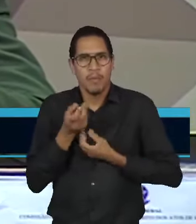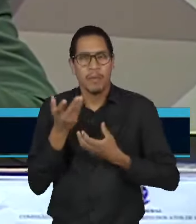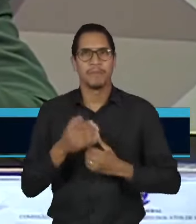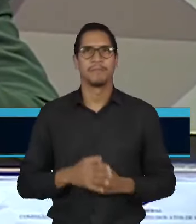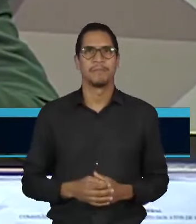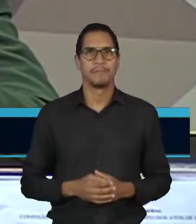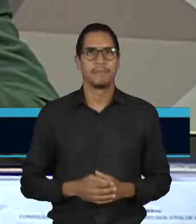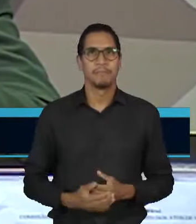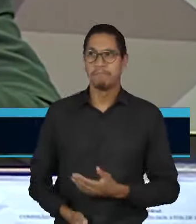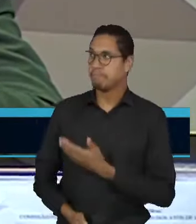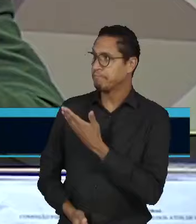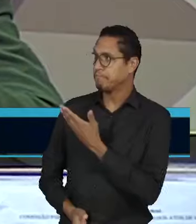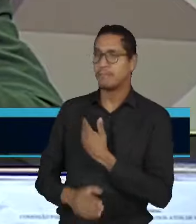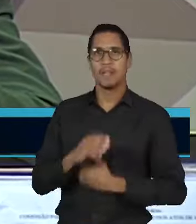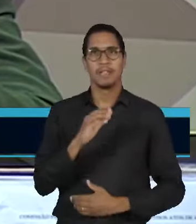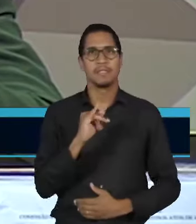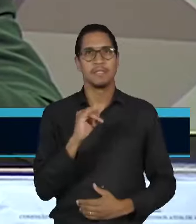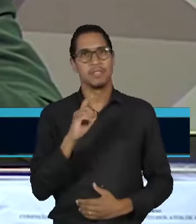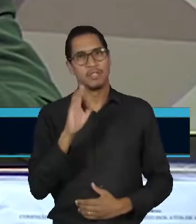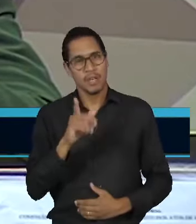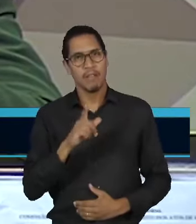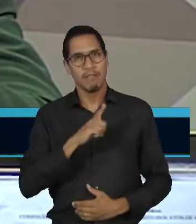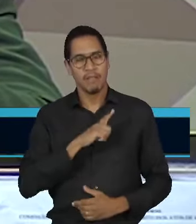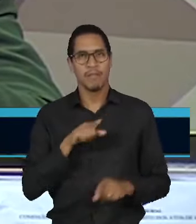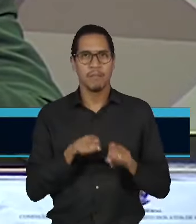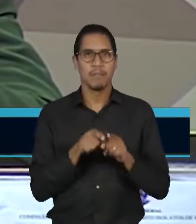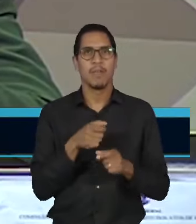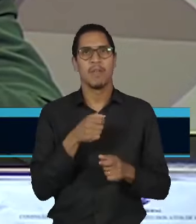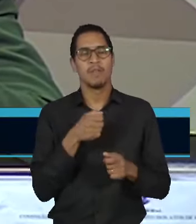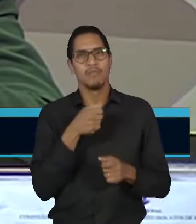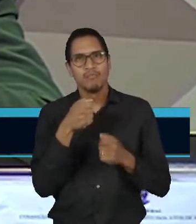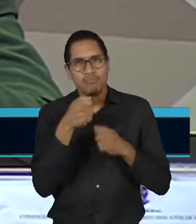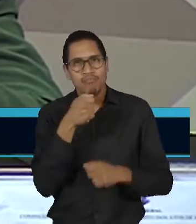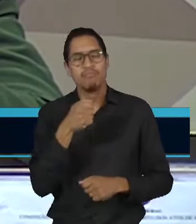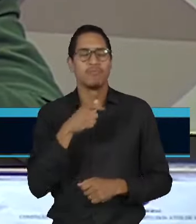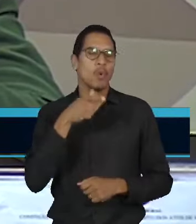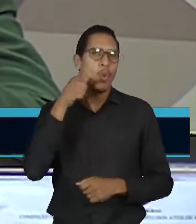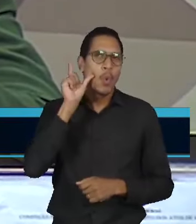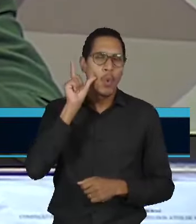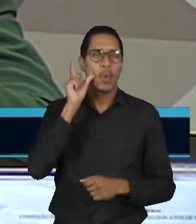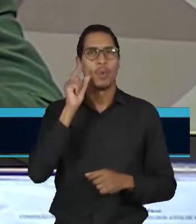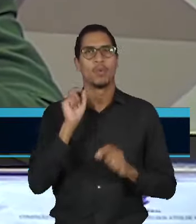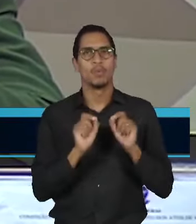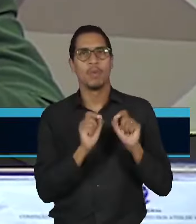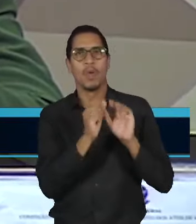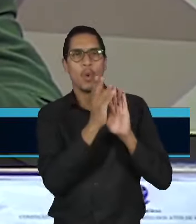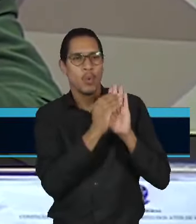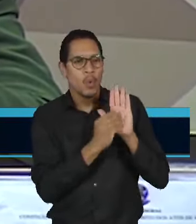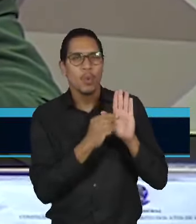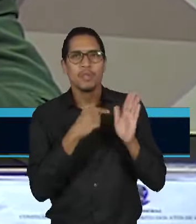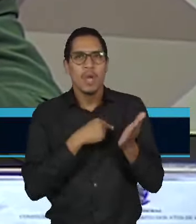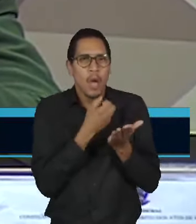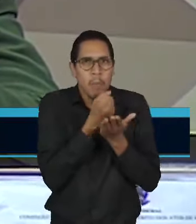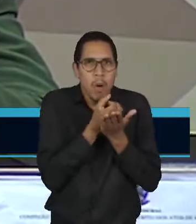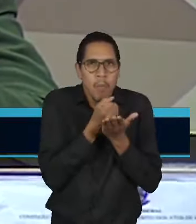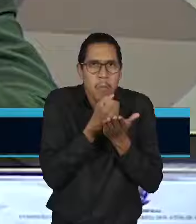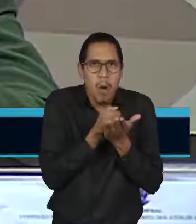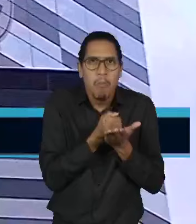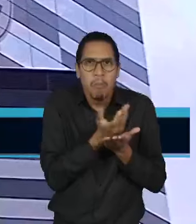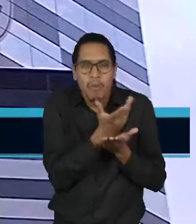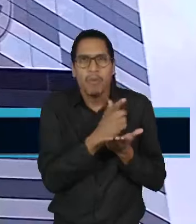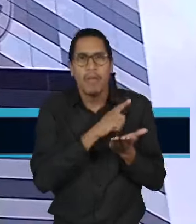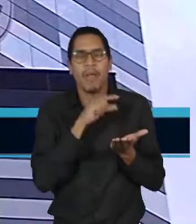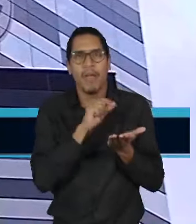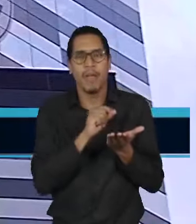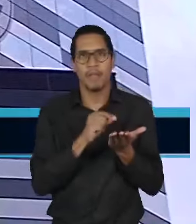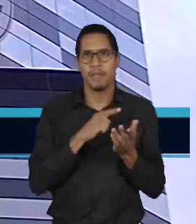Mauro Cid foi ouvido em audiência no Supremo Tribunal Federal ontem para explicar o conteúdo dos áudios em que o Tenente-Coronel